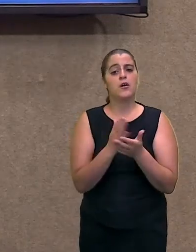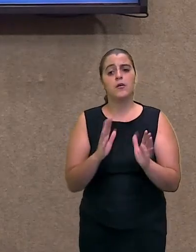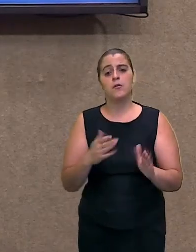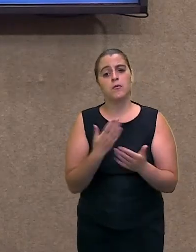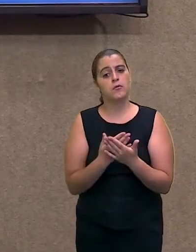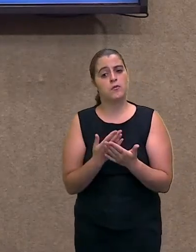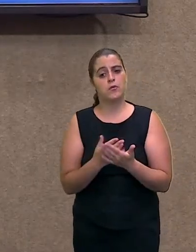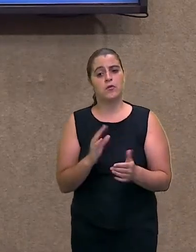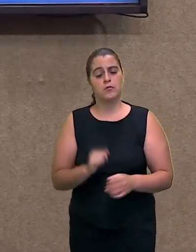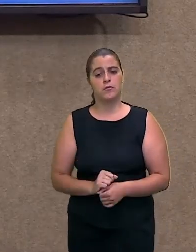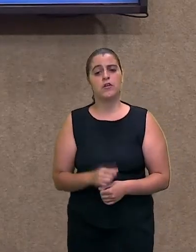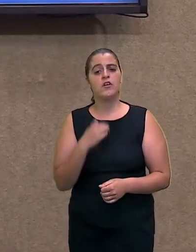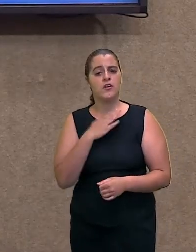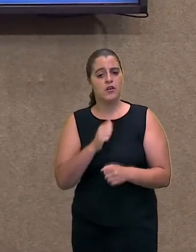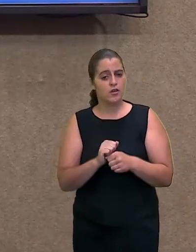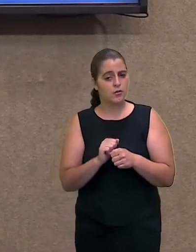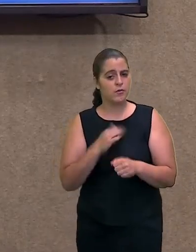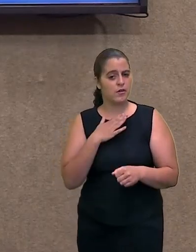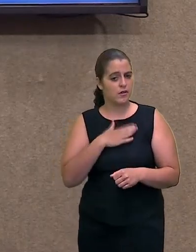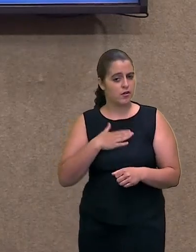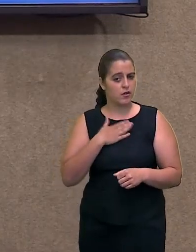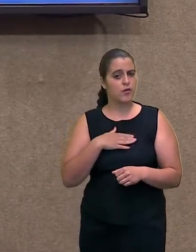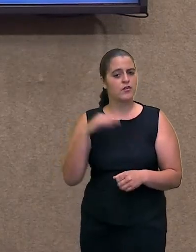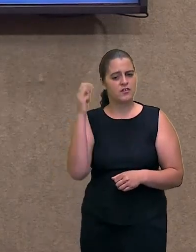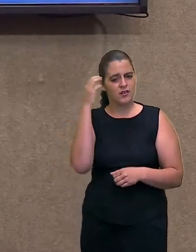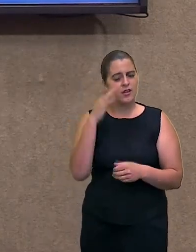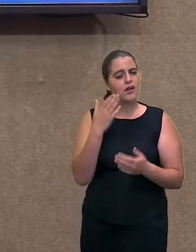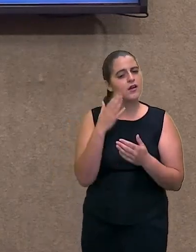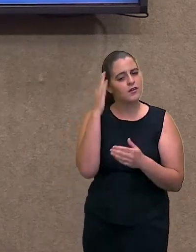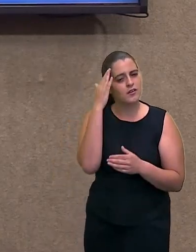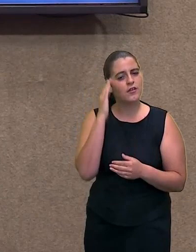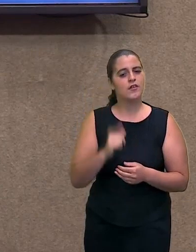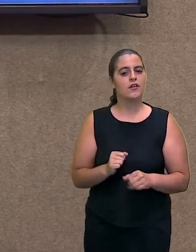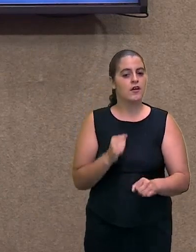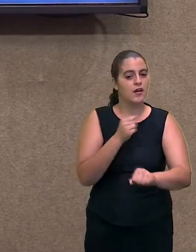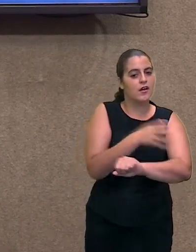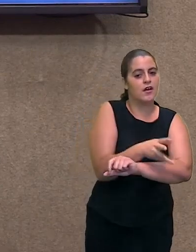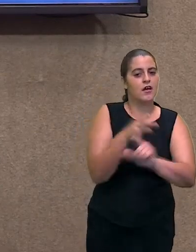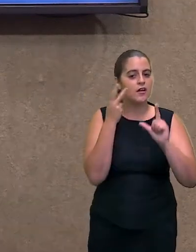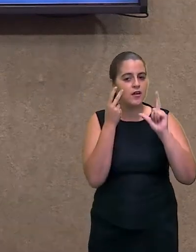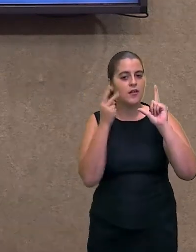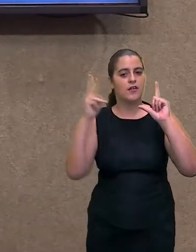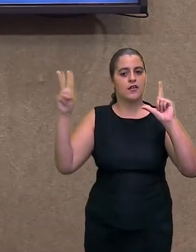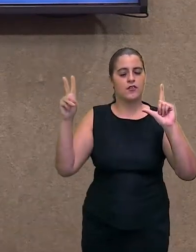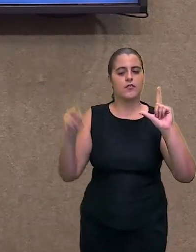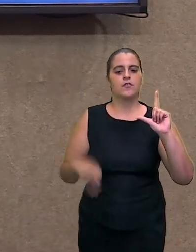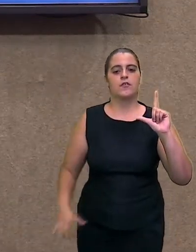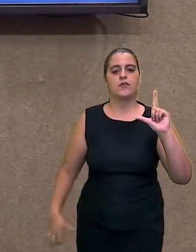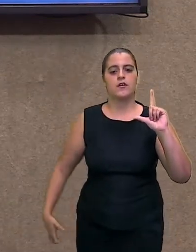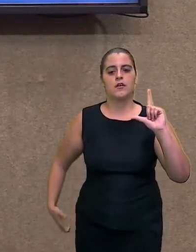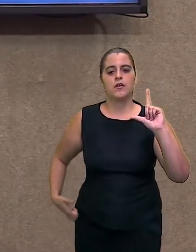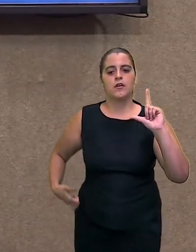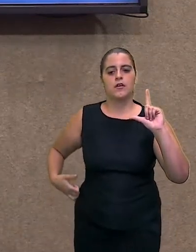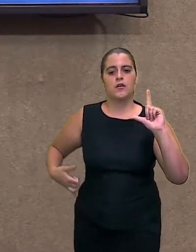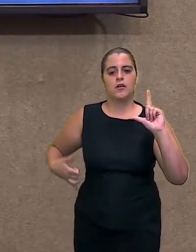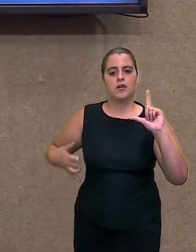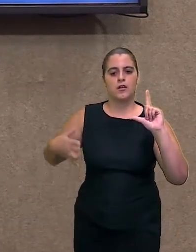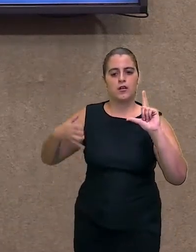terminou, espero que vocês tenham entendido o conteúdo. acessem a plataforma SMEDGV,